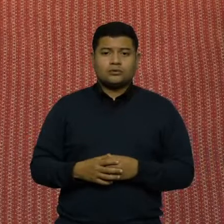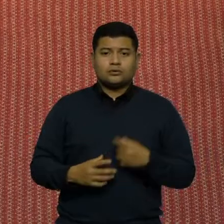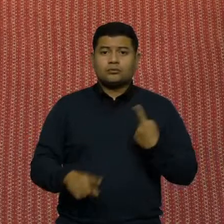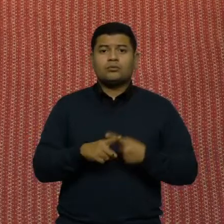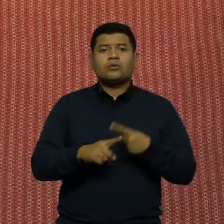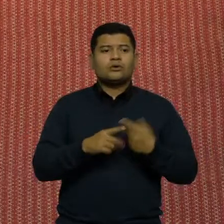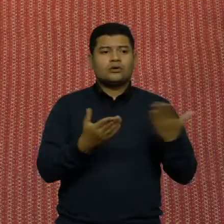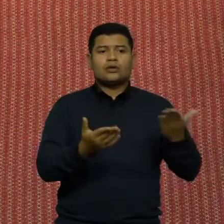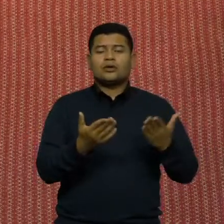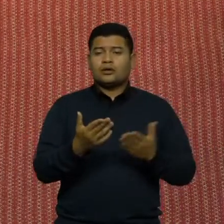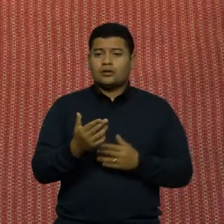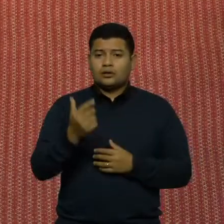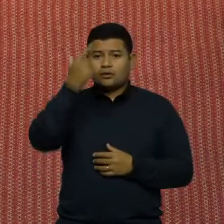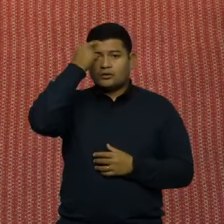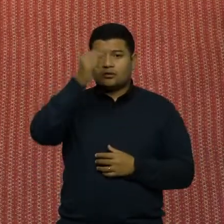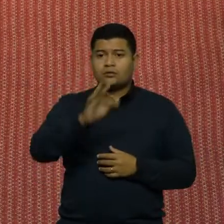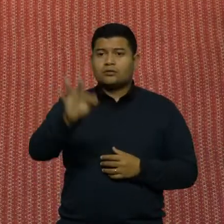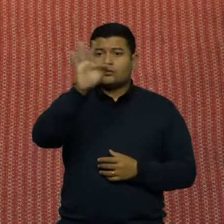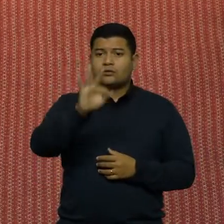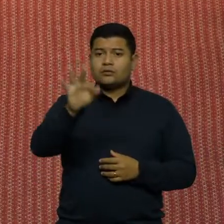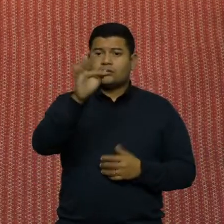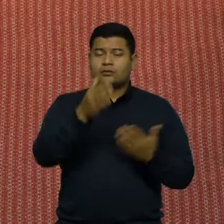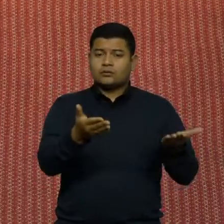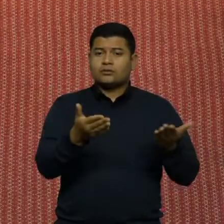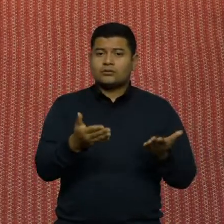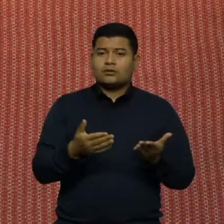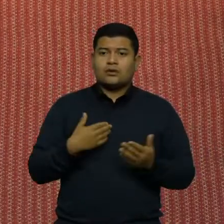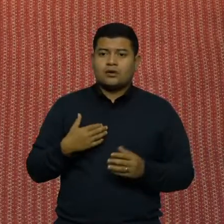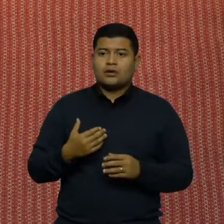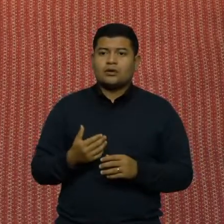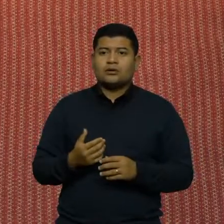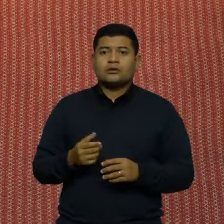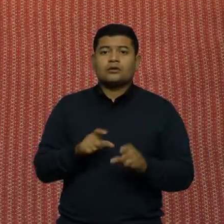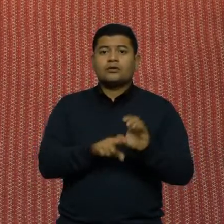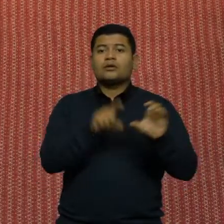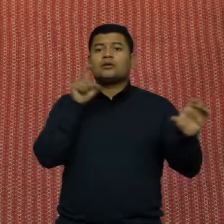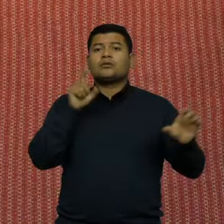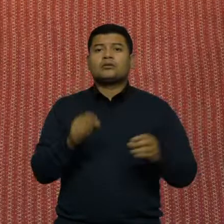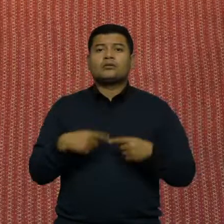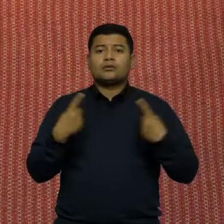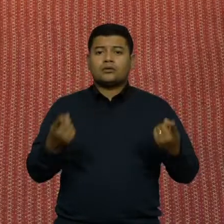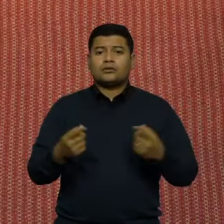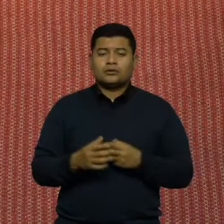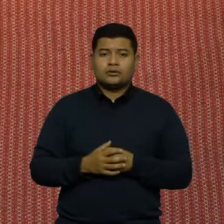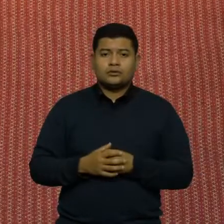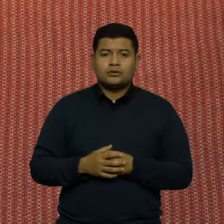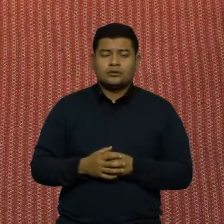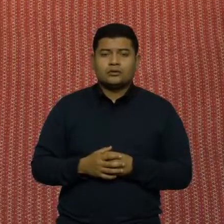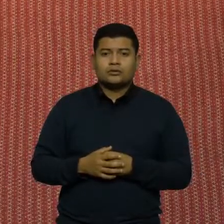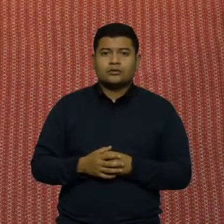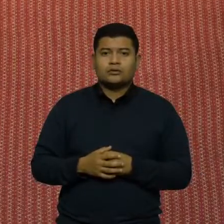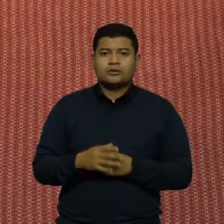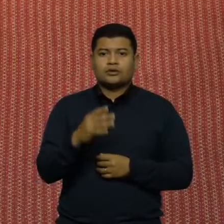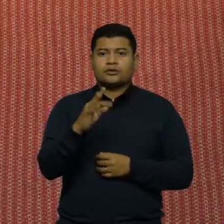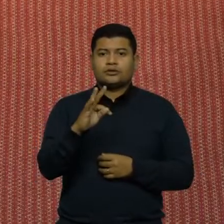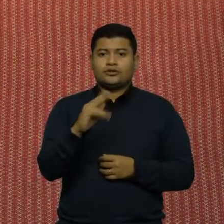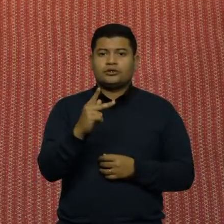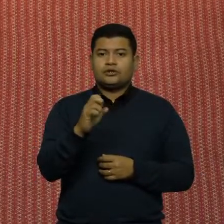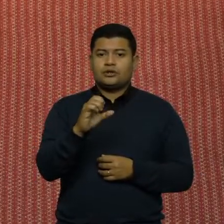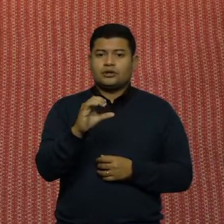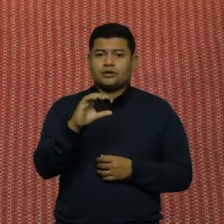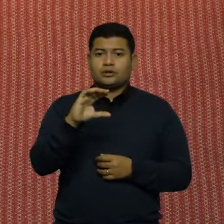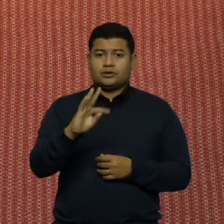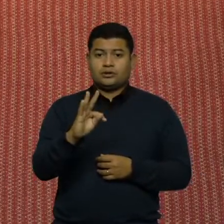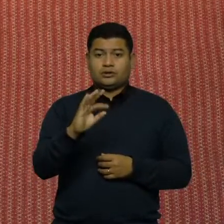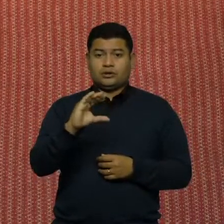prestar contas? Qual a independência? Aí dá nisso, deputada Ana, de convidar César e Batiste para fazer, de em plena pandemia